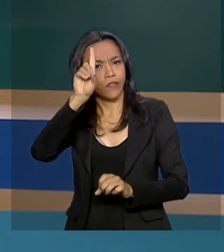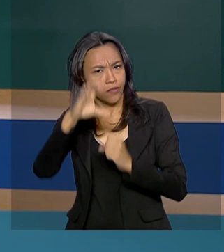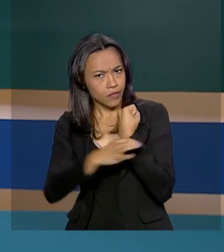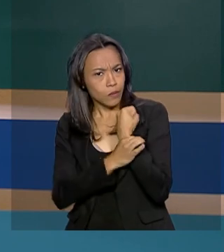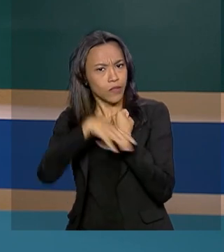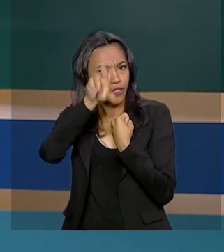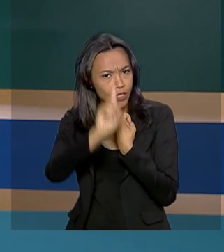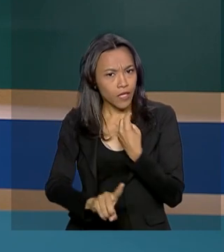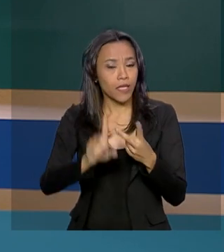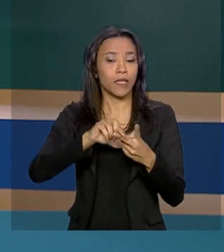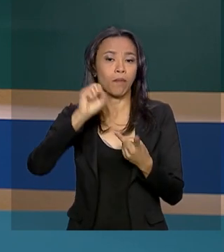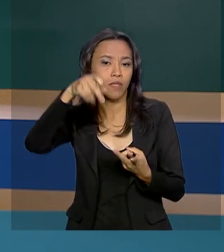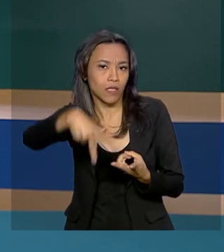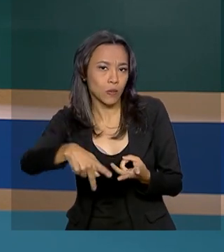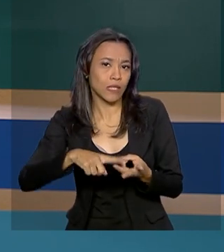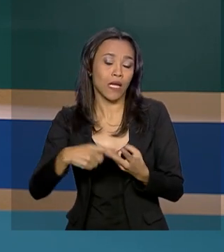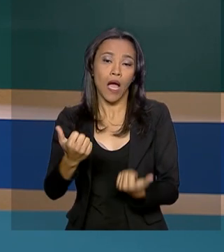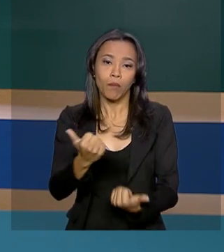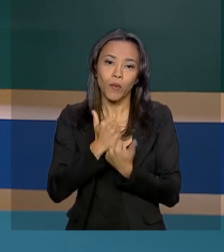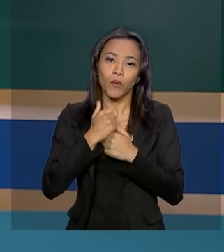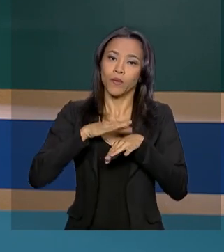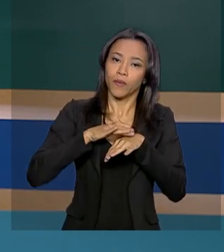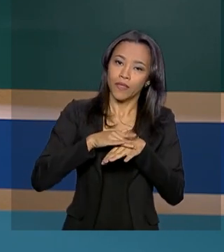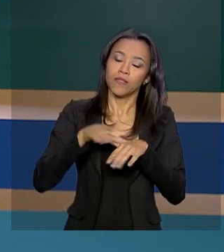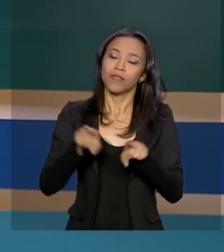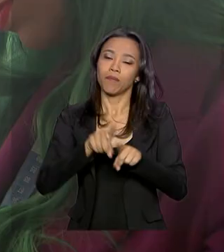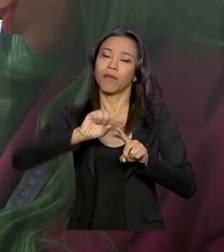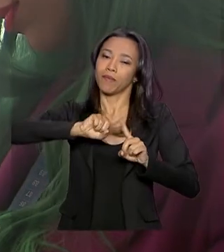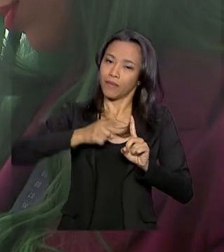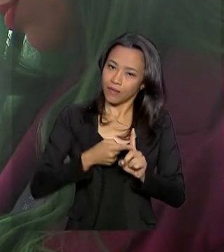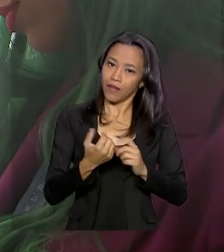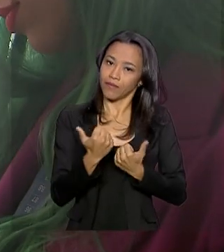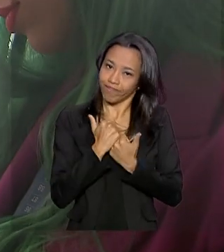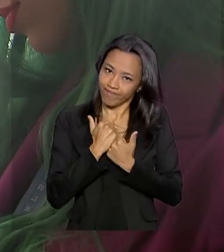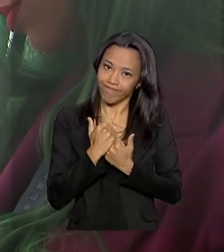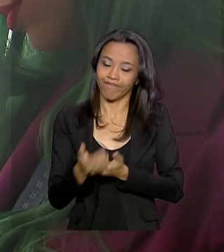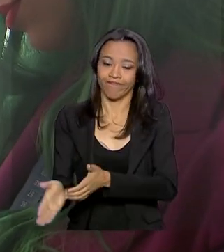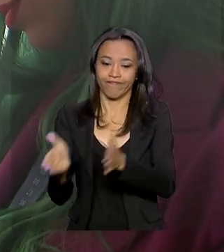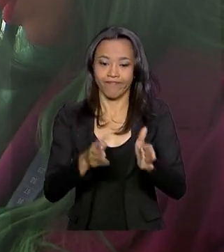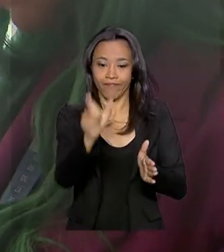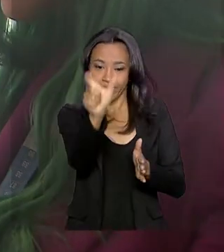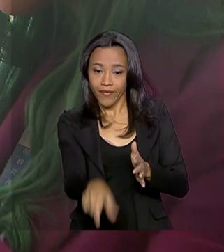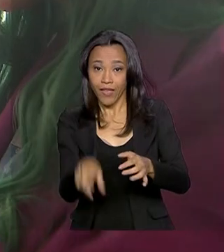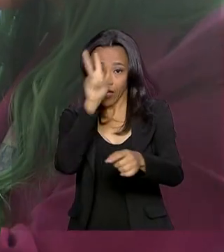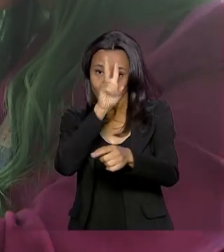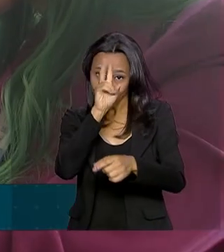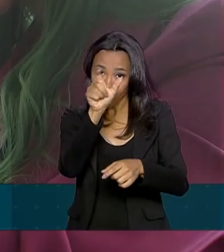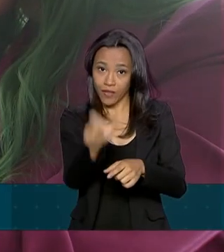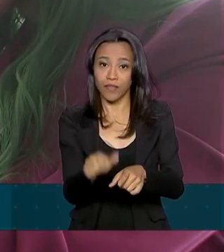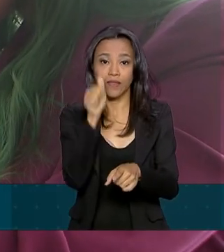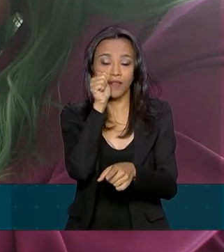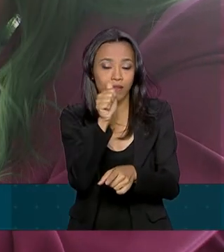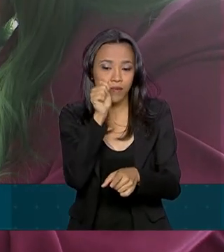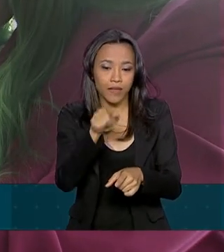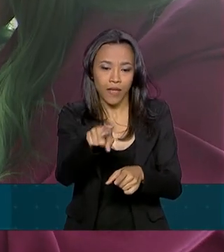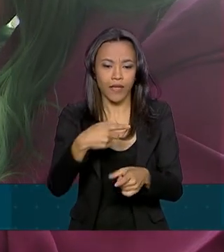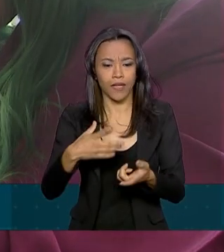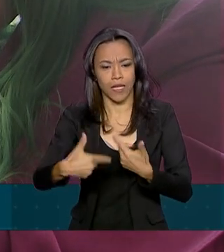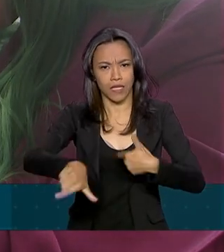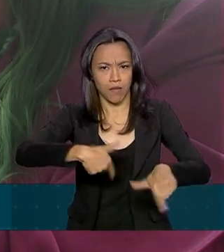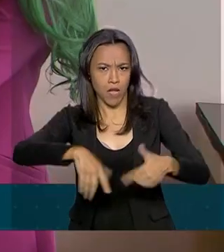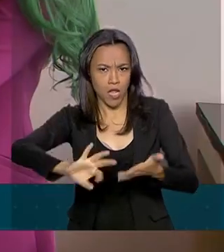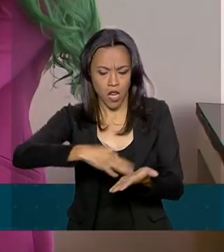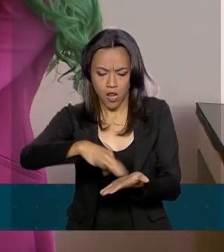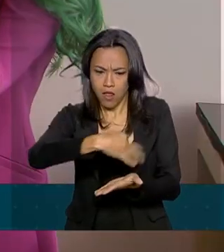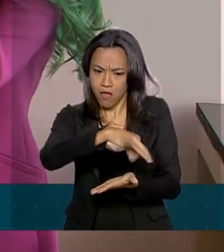previdência, auxílio-doença e salário-maternidade. A história da Priscila com tecidos e agulhas começou há 10